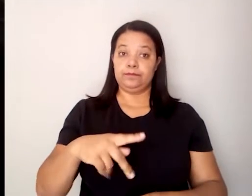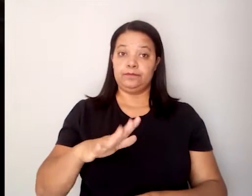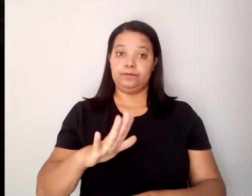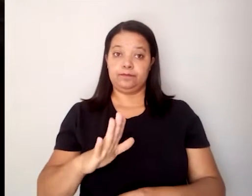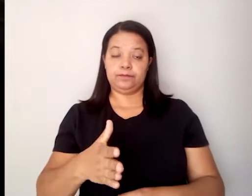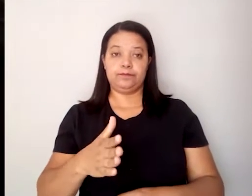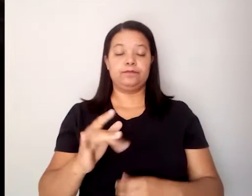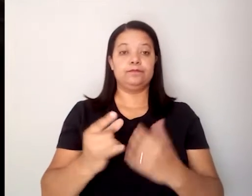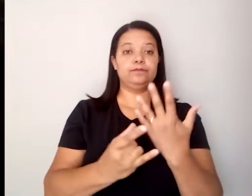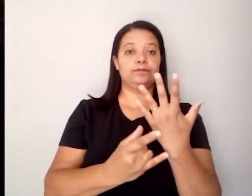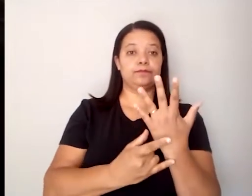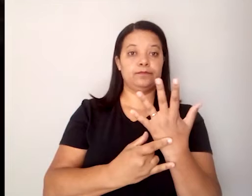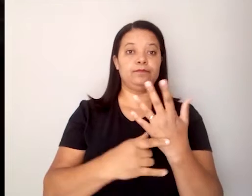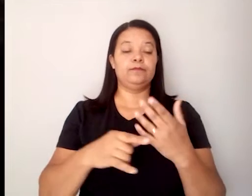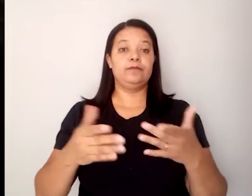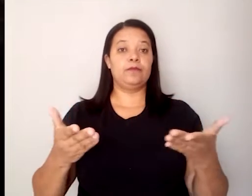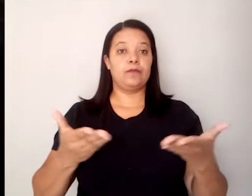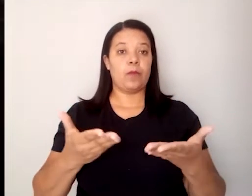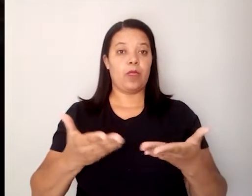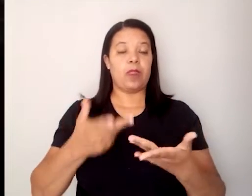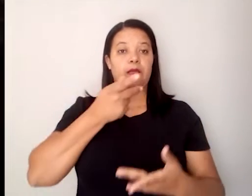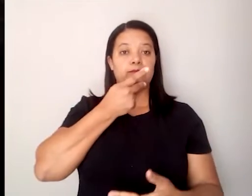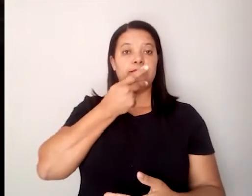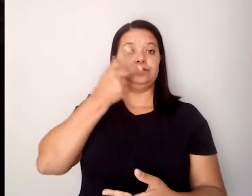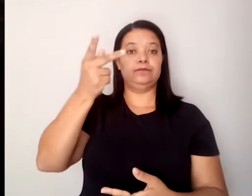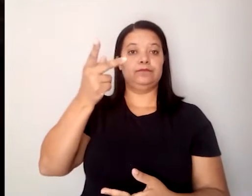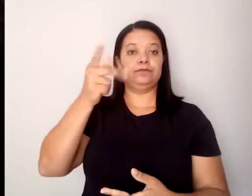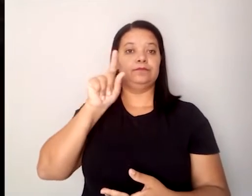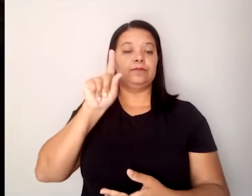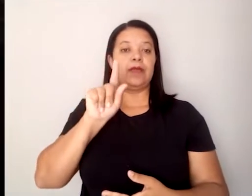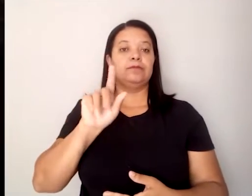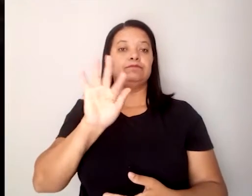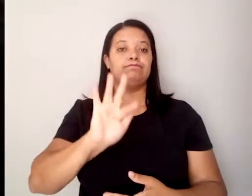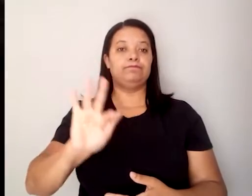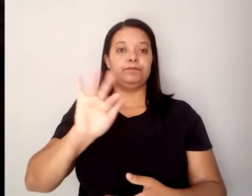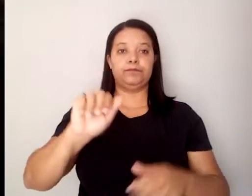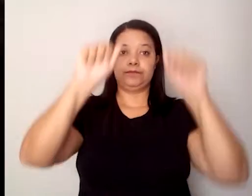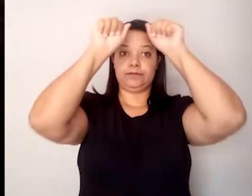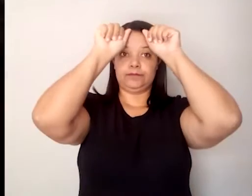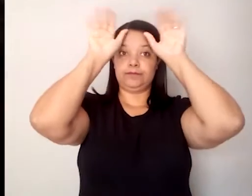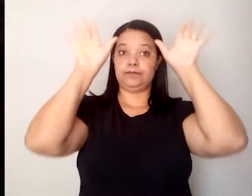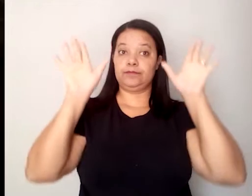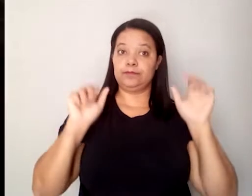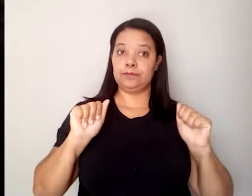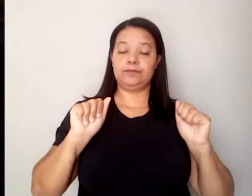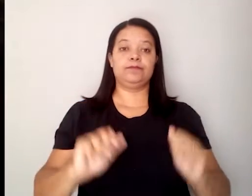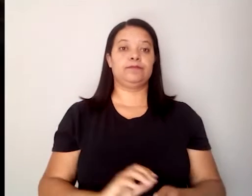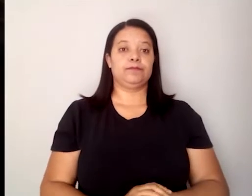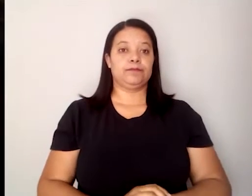e atualmente professora visitante da Universidade Federal do Acre. Eu